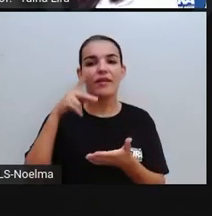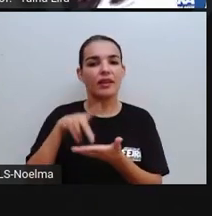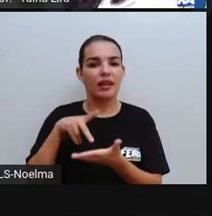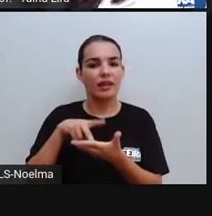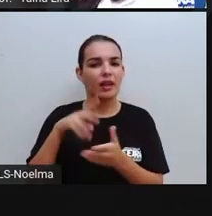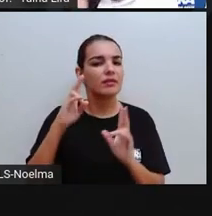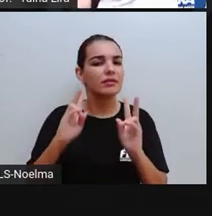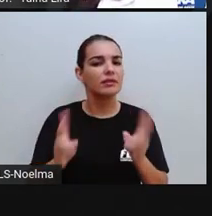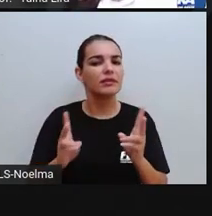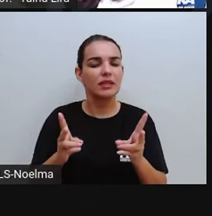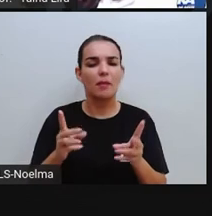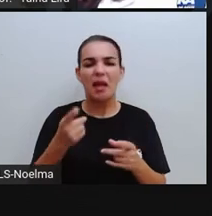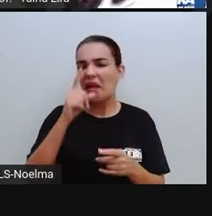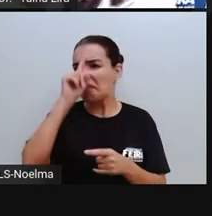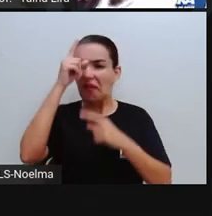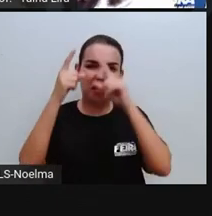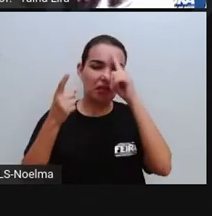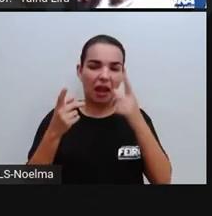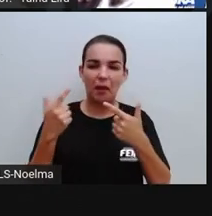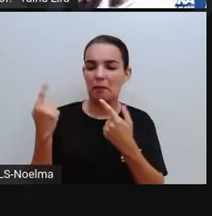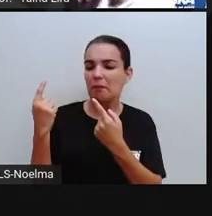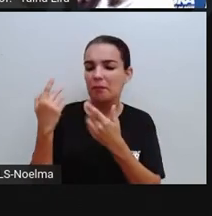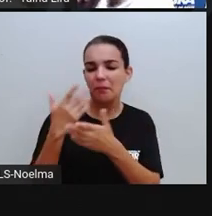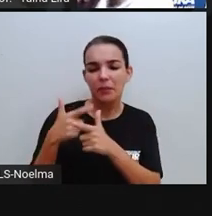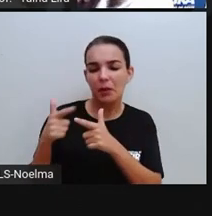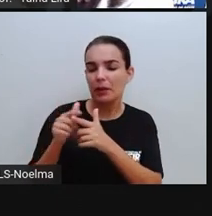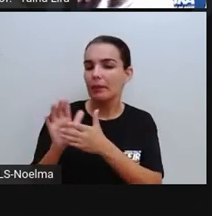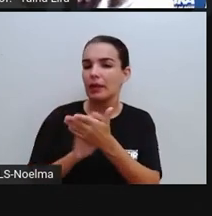Sem inventar, sem prejudicar ninguém, certo?